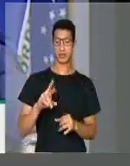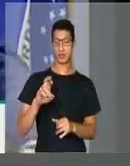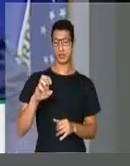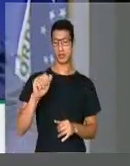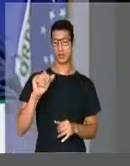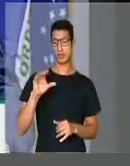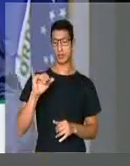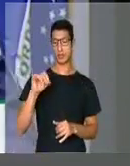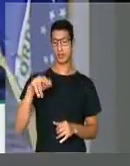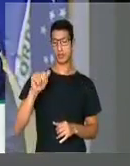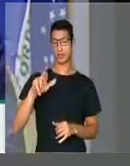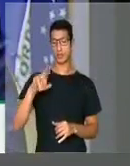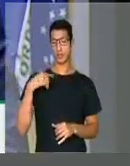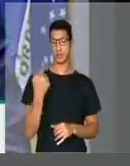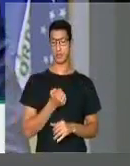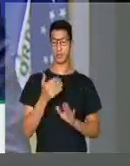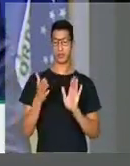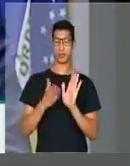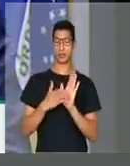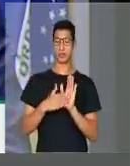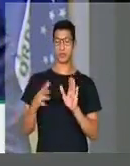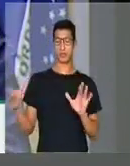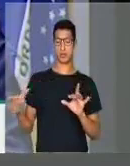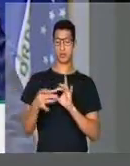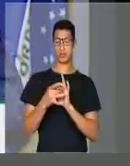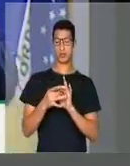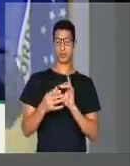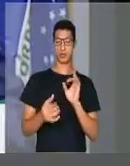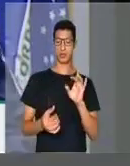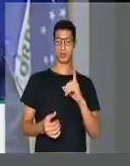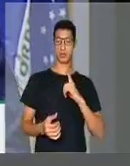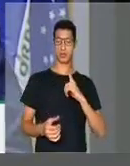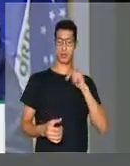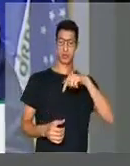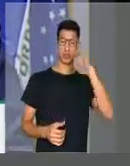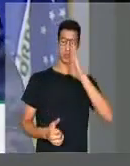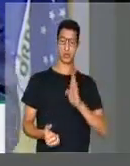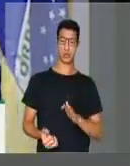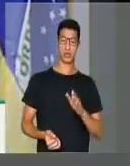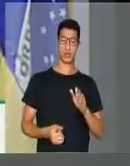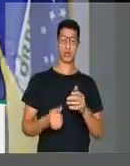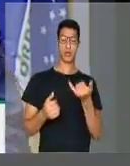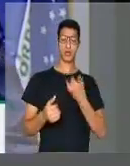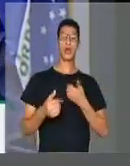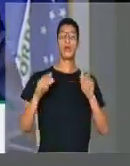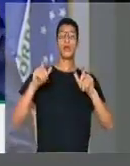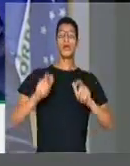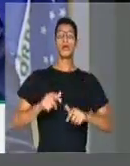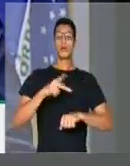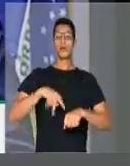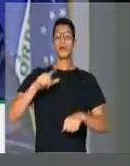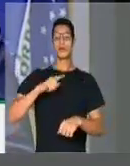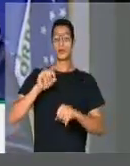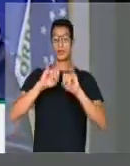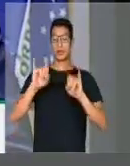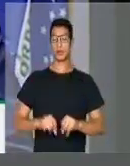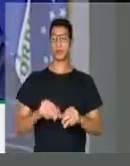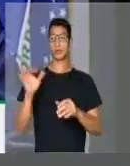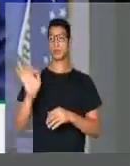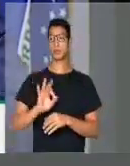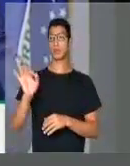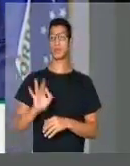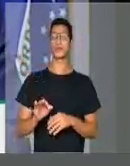reacionários querem manter, esse nosso sistema proporcional com coligação, só existe no Brasil. Me diga em qual país do mundo existe sistema